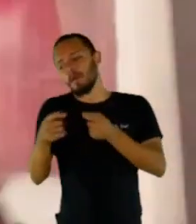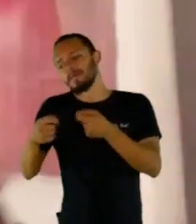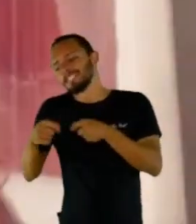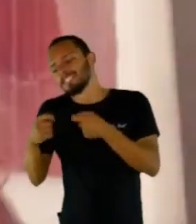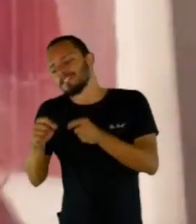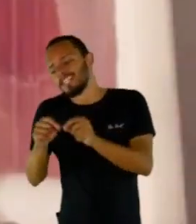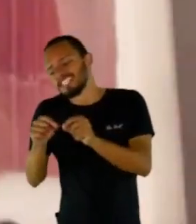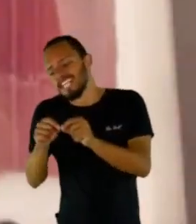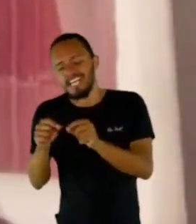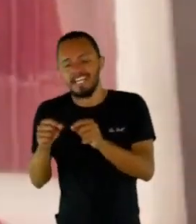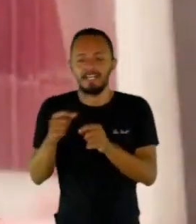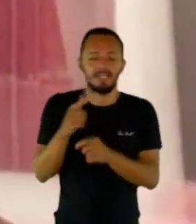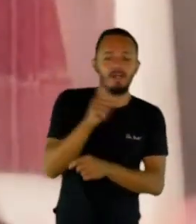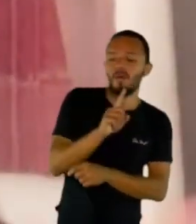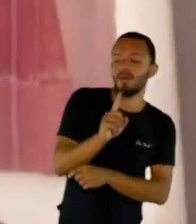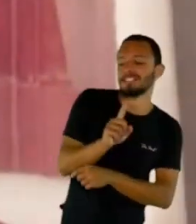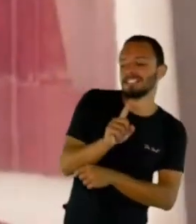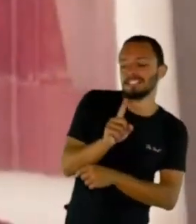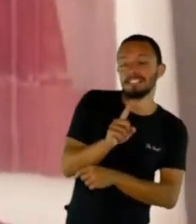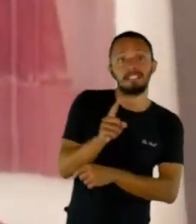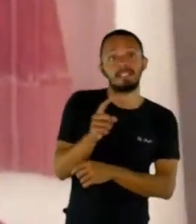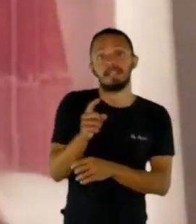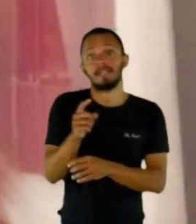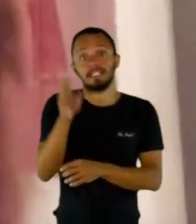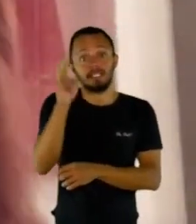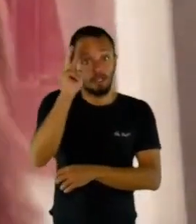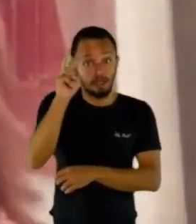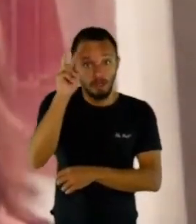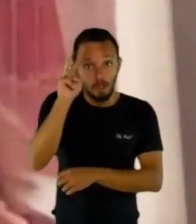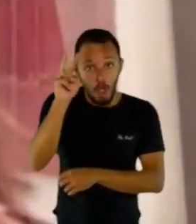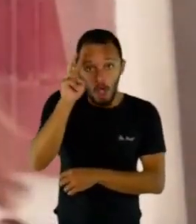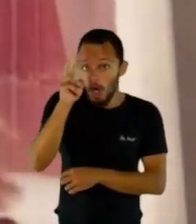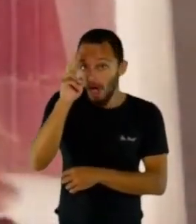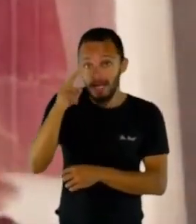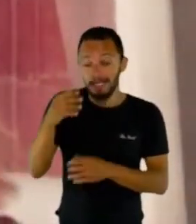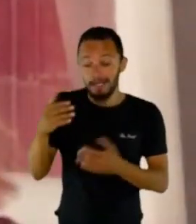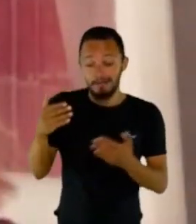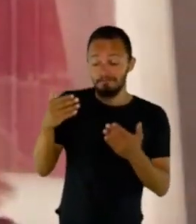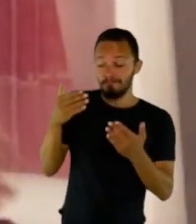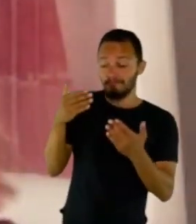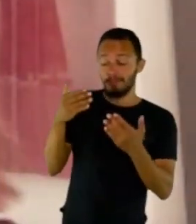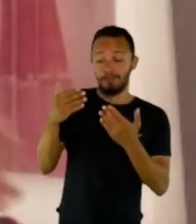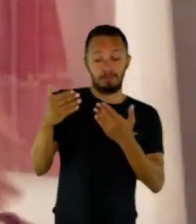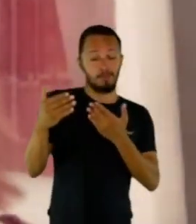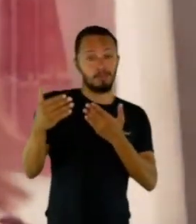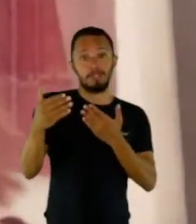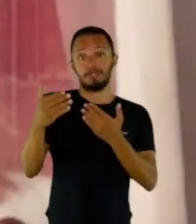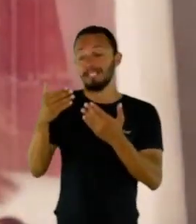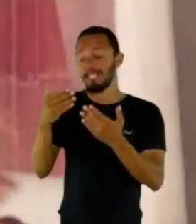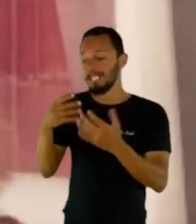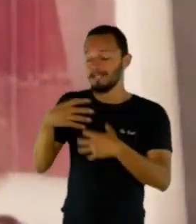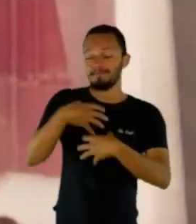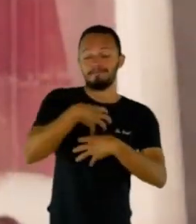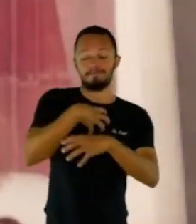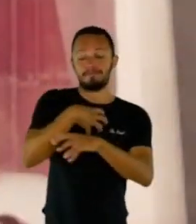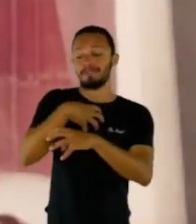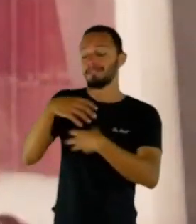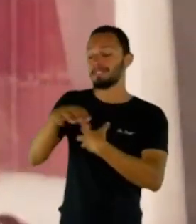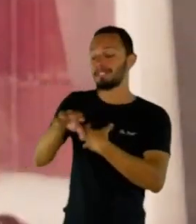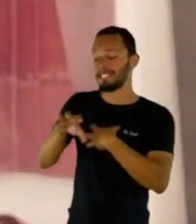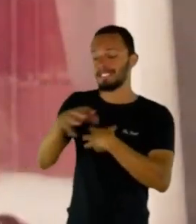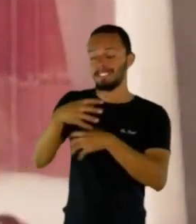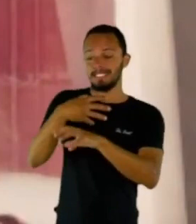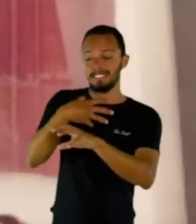toda a história chegava a esse ponto. Então, é muito, muito forte. Eu falo, escrever um